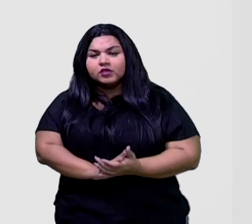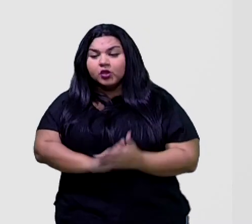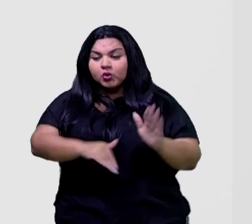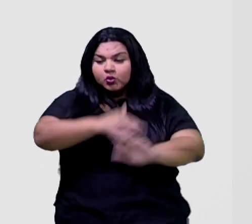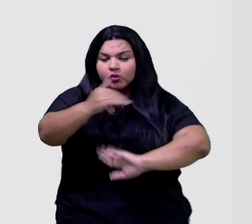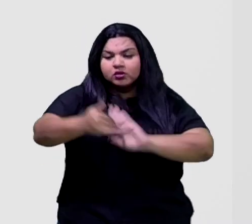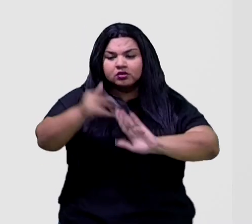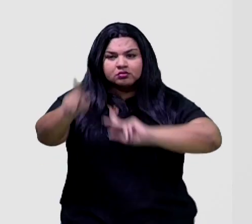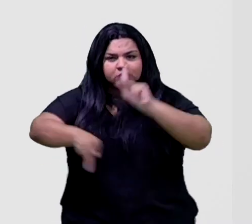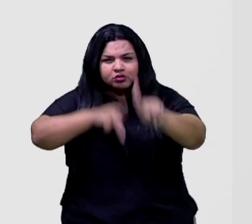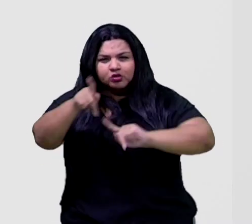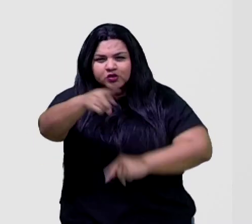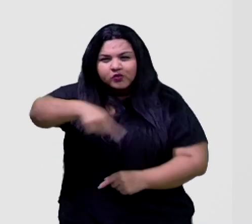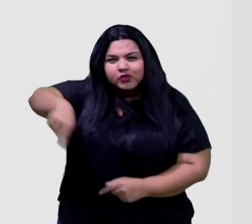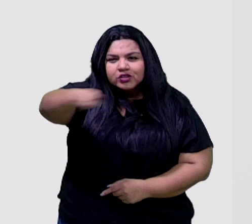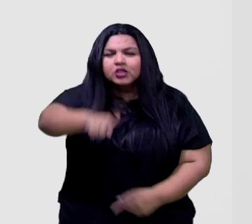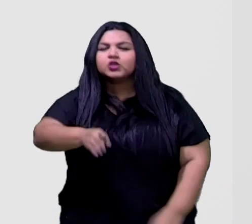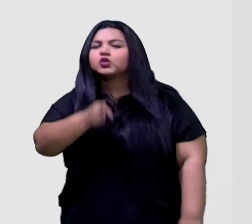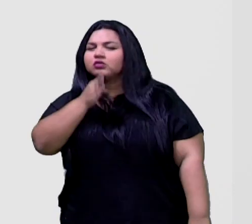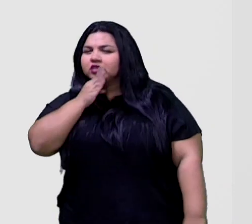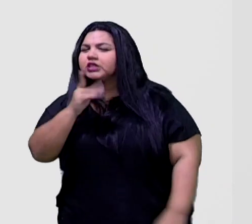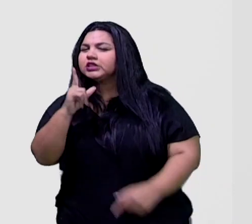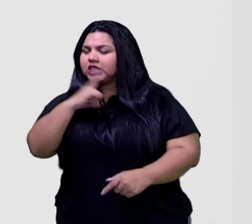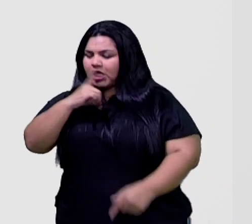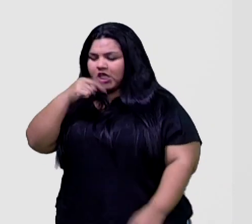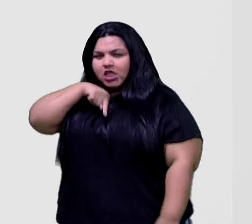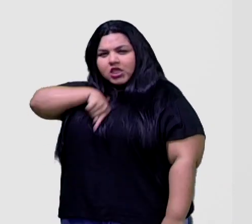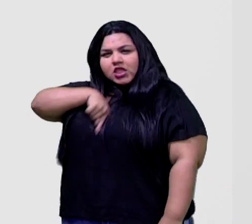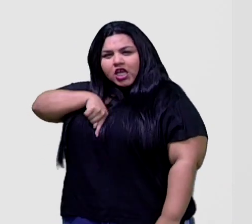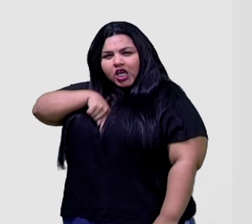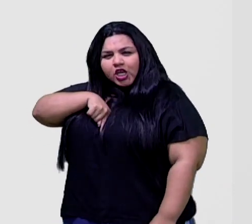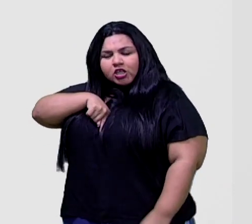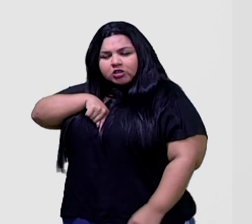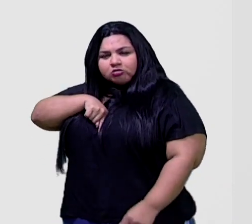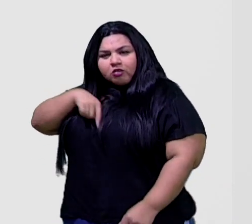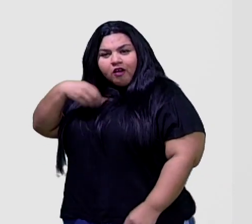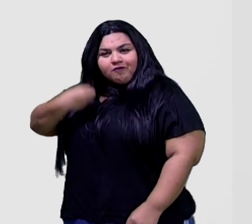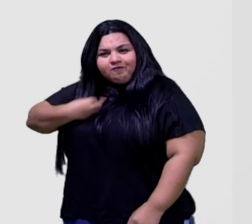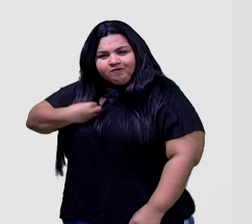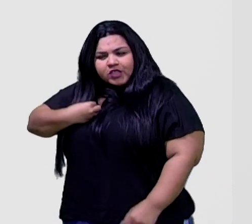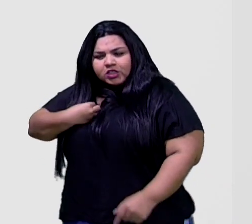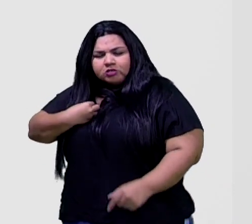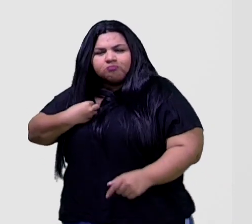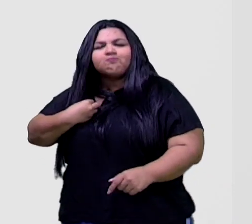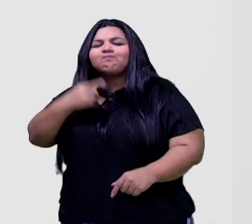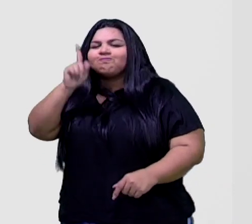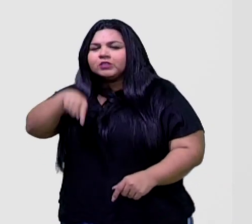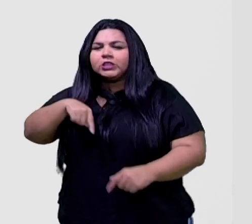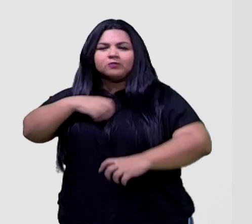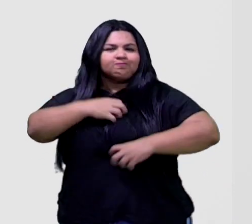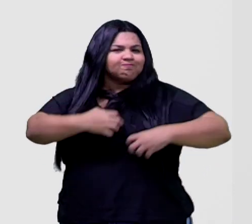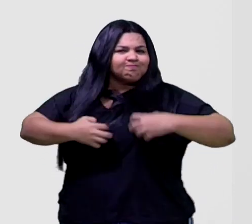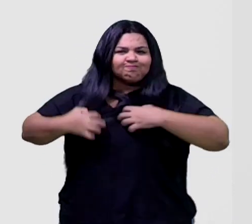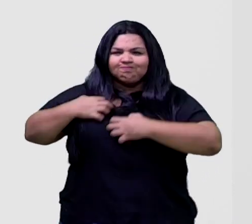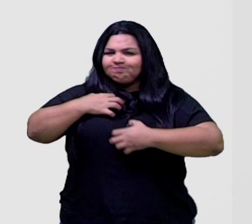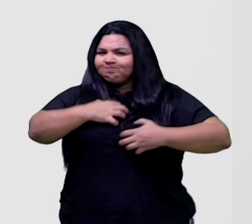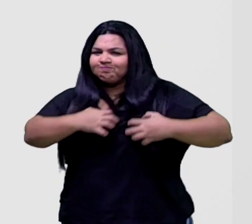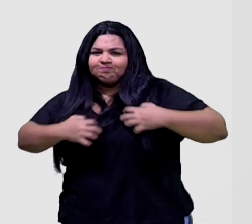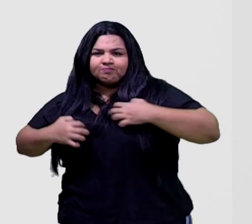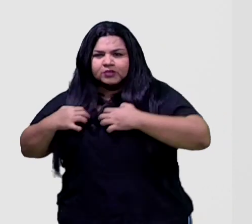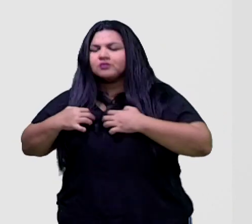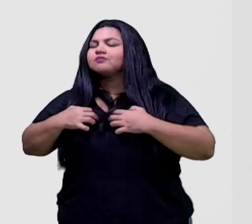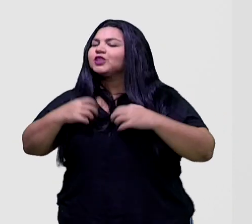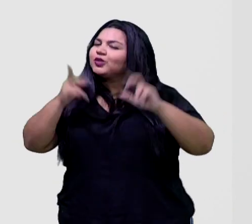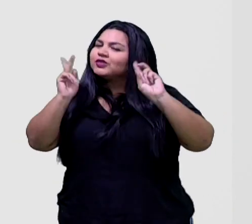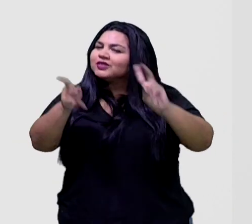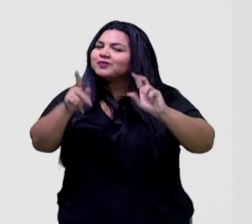mundo que você conhece, está lutando uma batalha na qual você não sabe nada a respeito. Seja sempre, olha